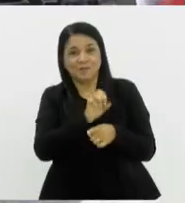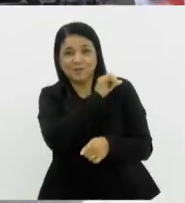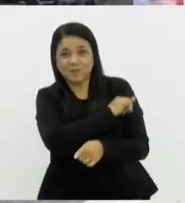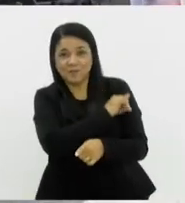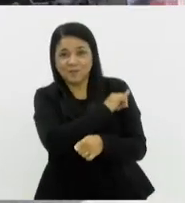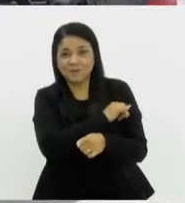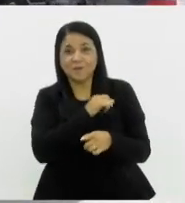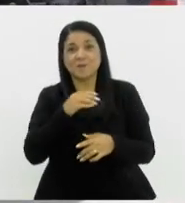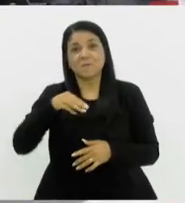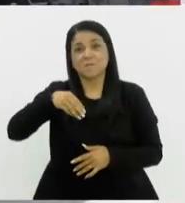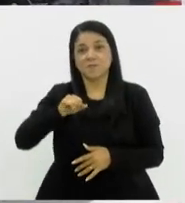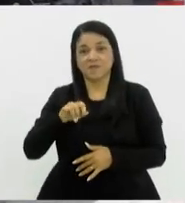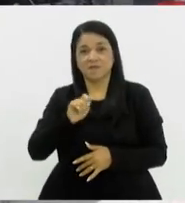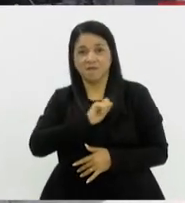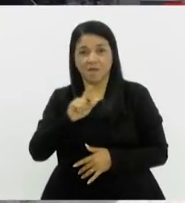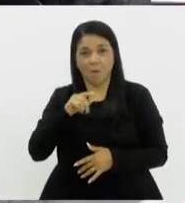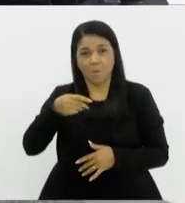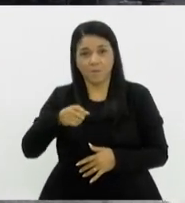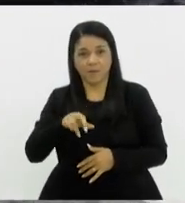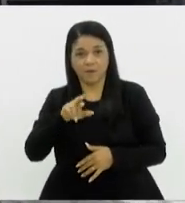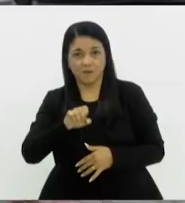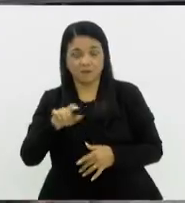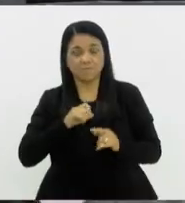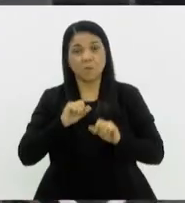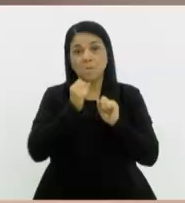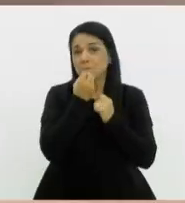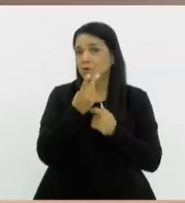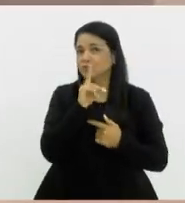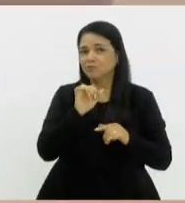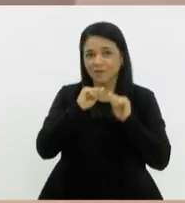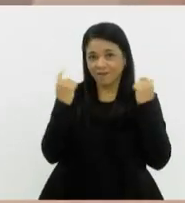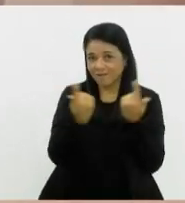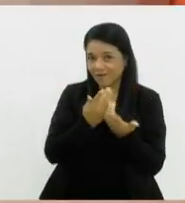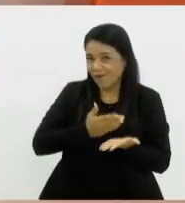Miguel Pereira. O Bom Dia Alerj começa agora.